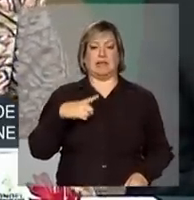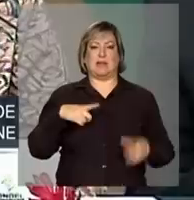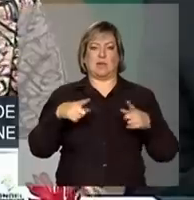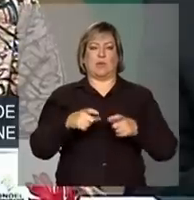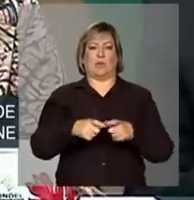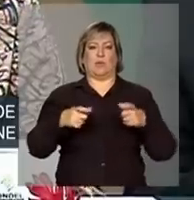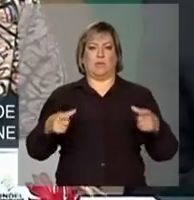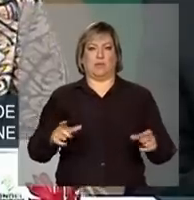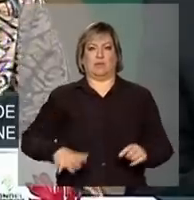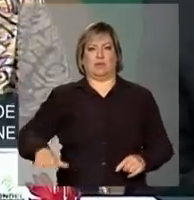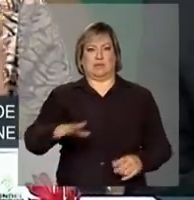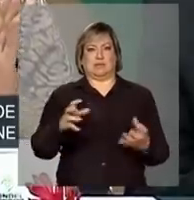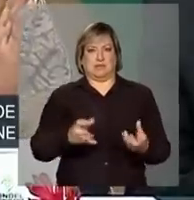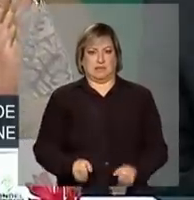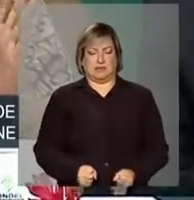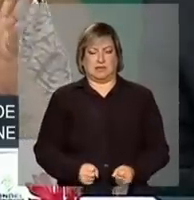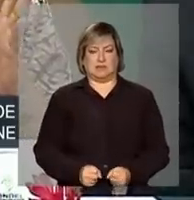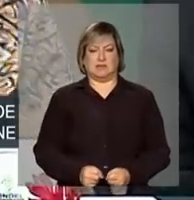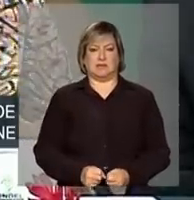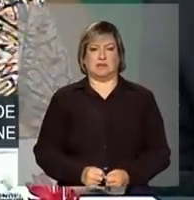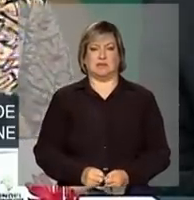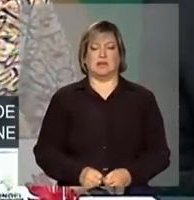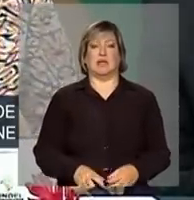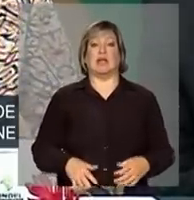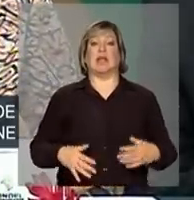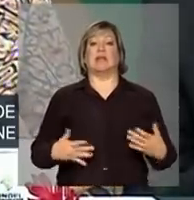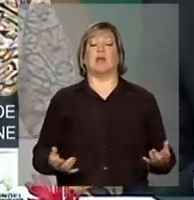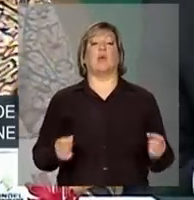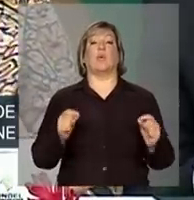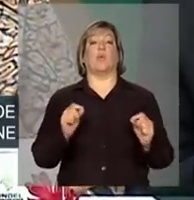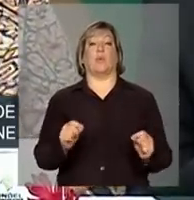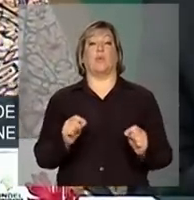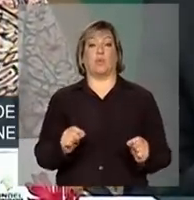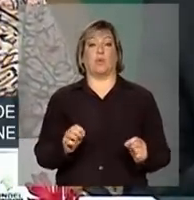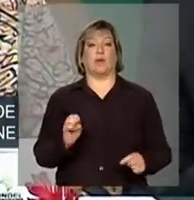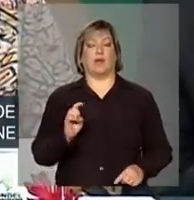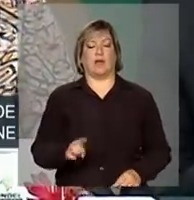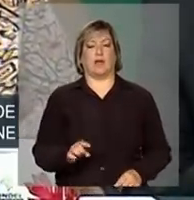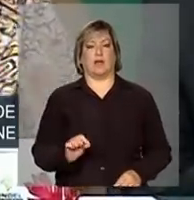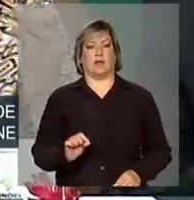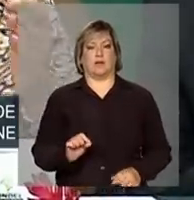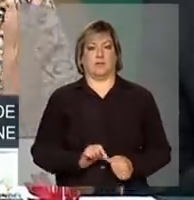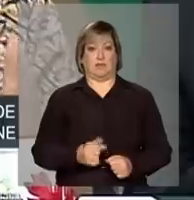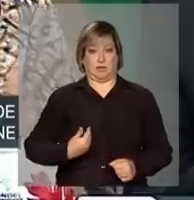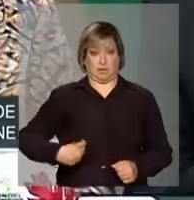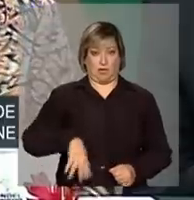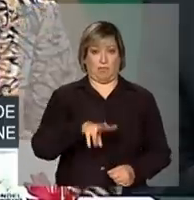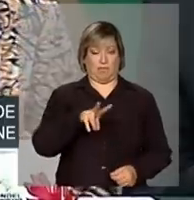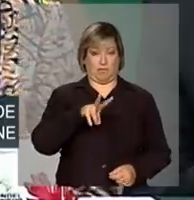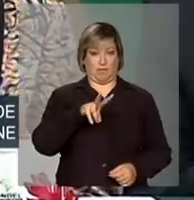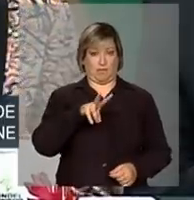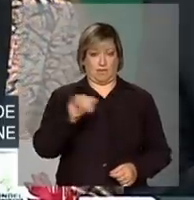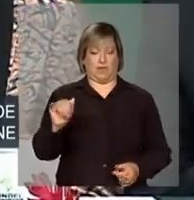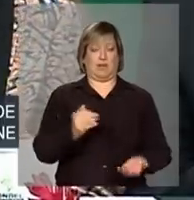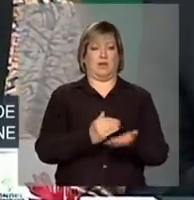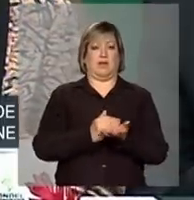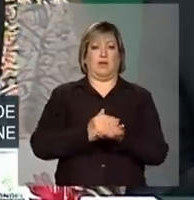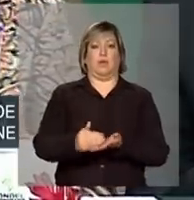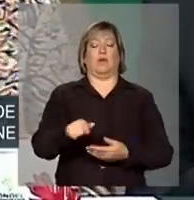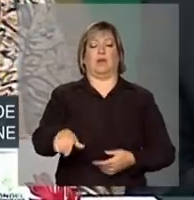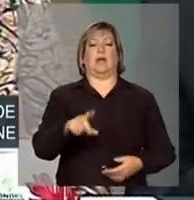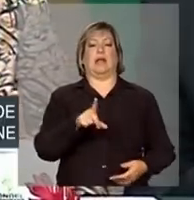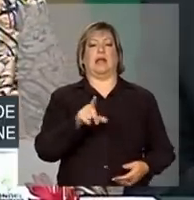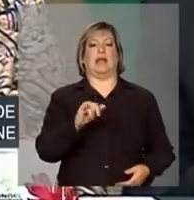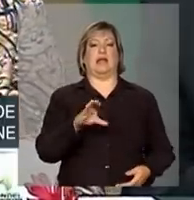o que é o mecanismo? Nós vamos, logo após a licitação, transferir